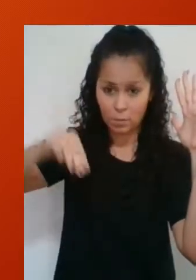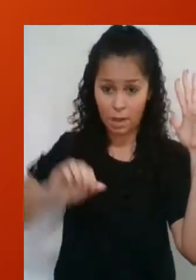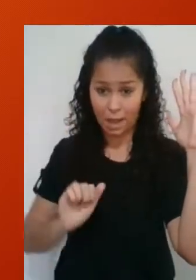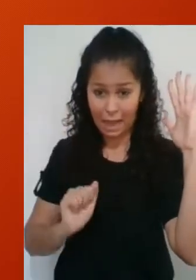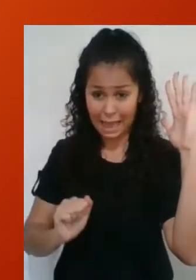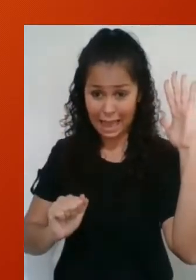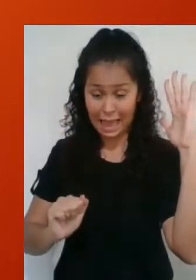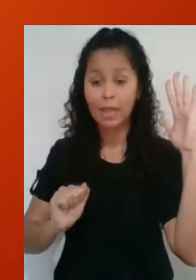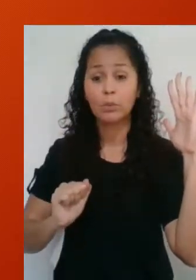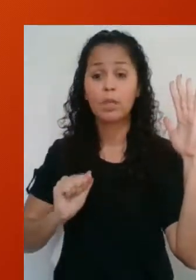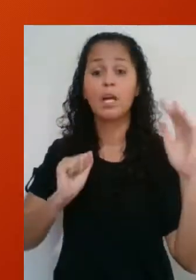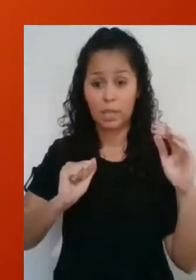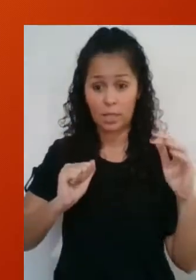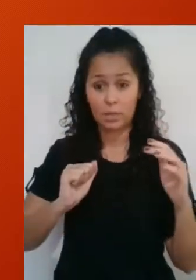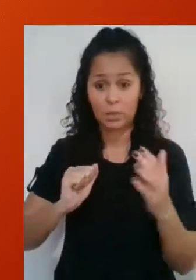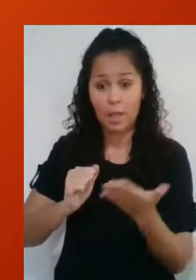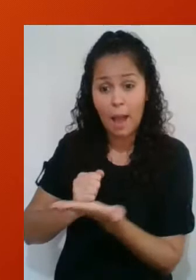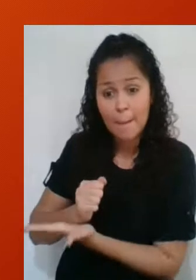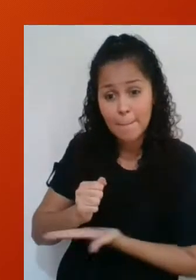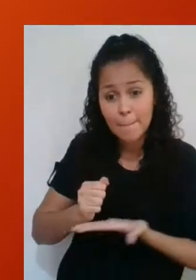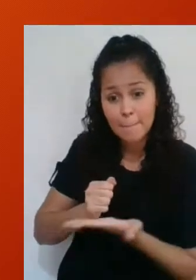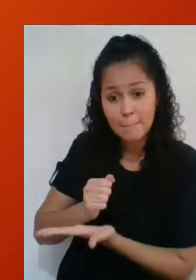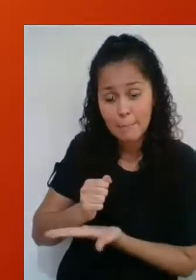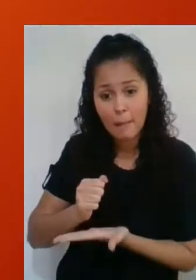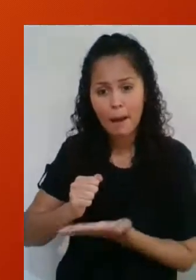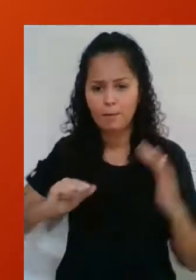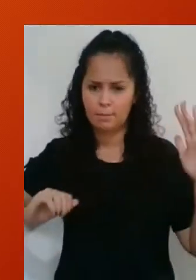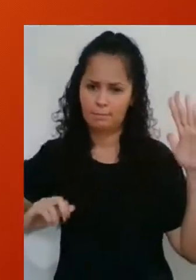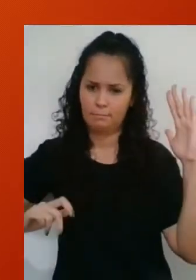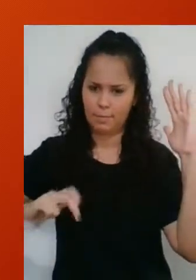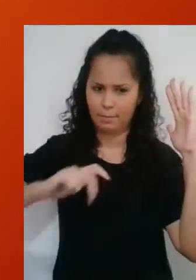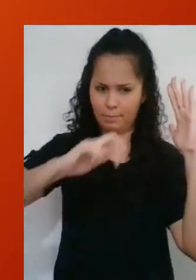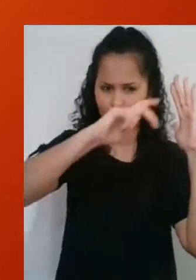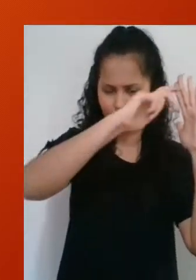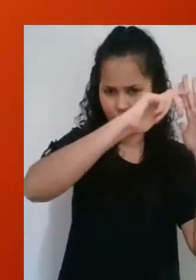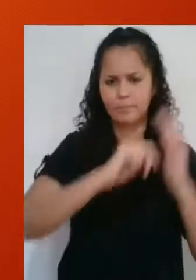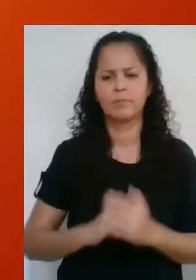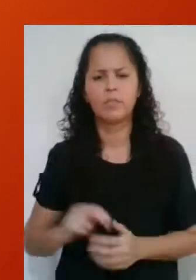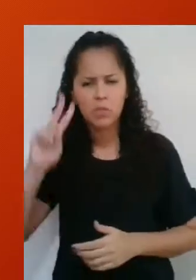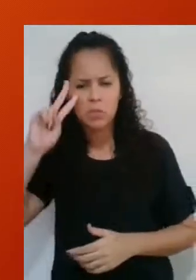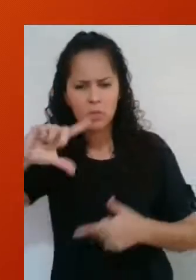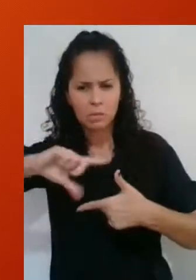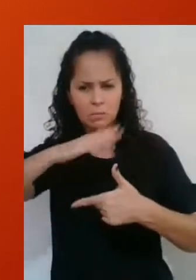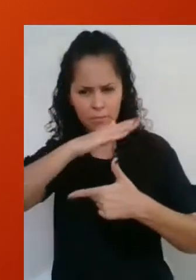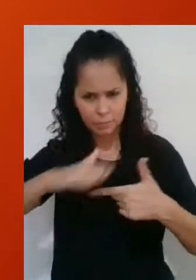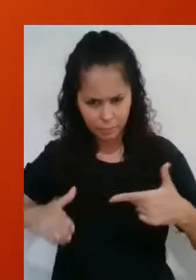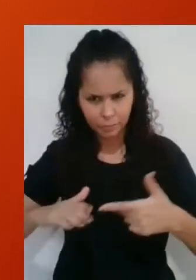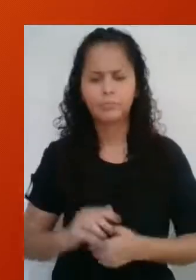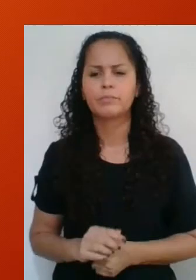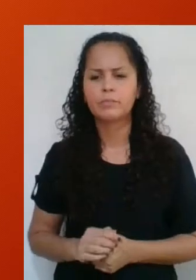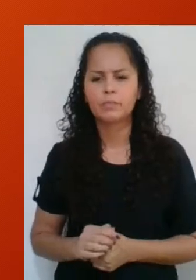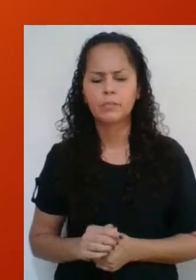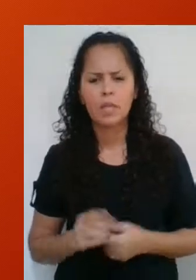extremidade A é dita o pé da escada. E você vê nesse triângulo retângulo, que é formado pela escada, pela